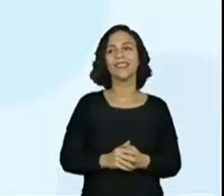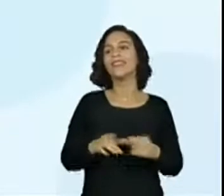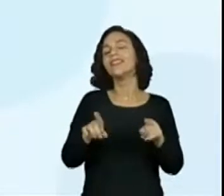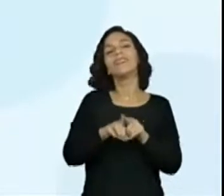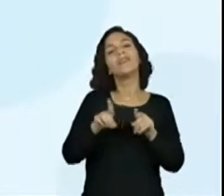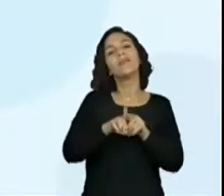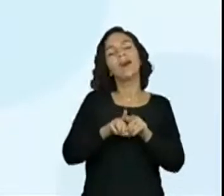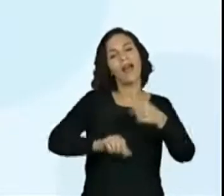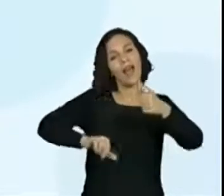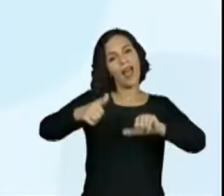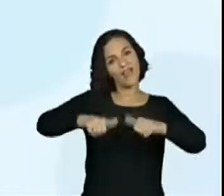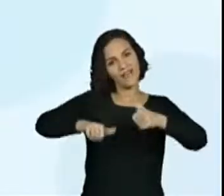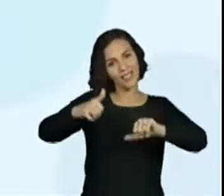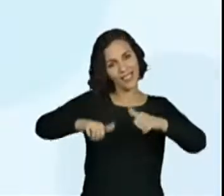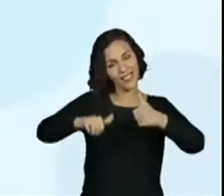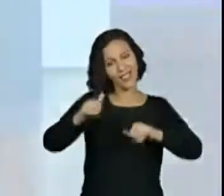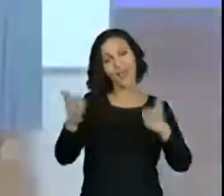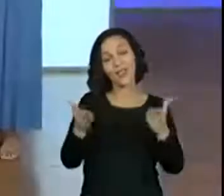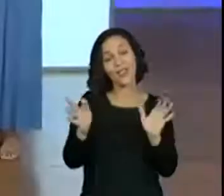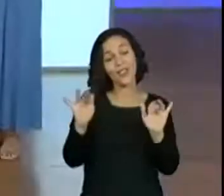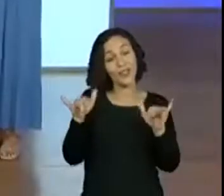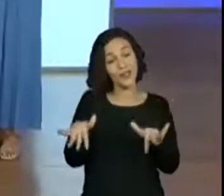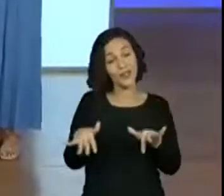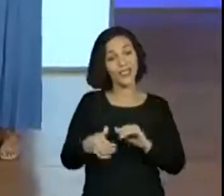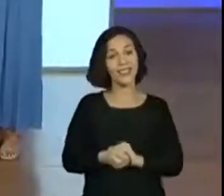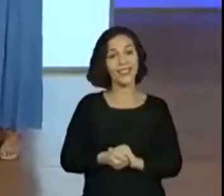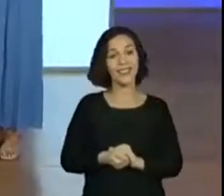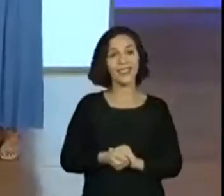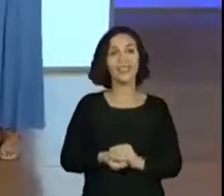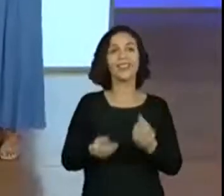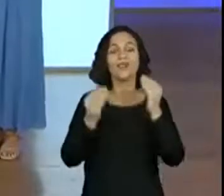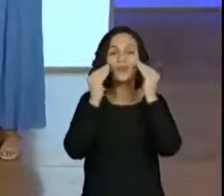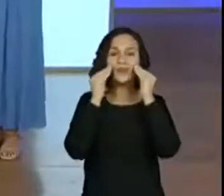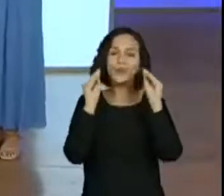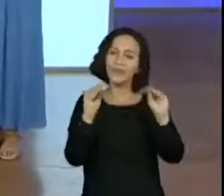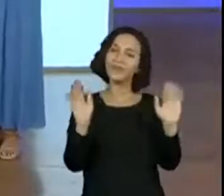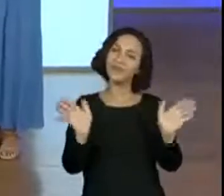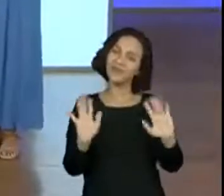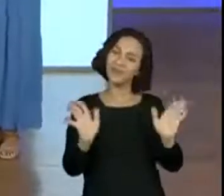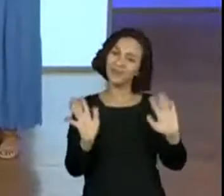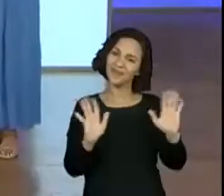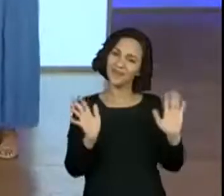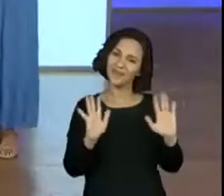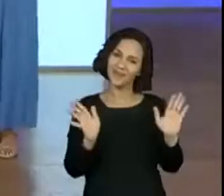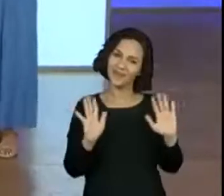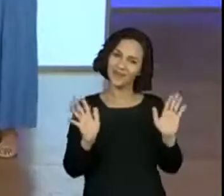da nossa avaliação e por hoje é só. Beijinhos. E até a próxima. Tchau, tchau. tchau.